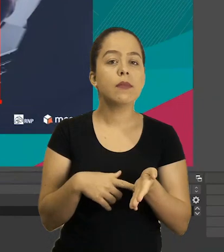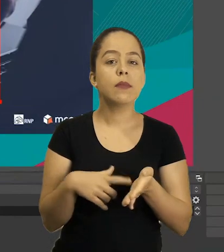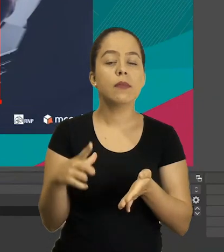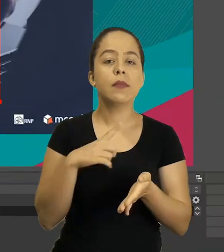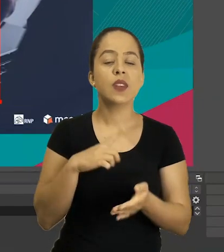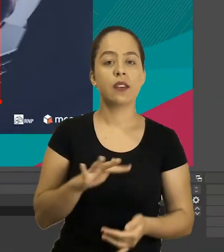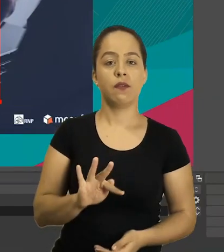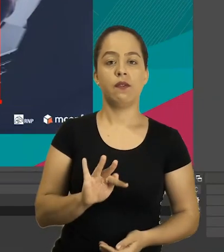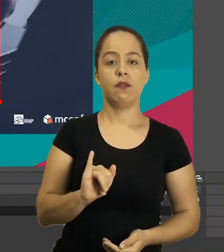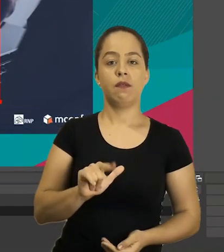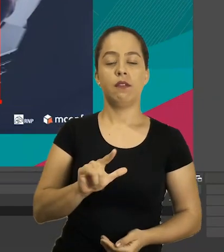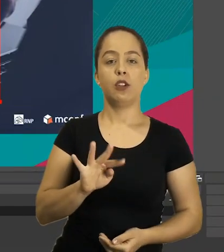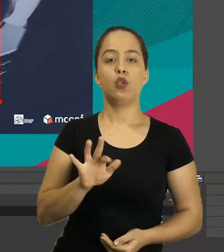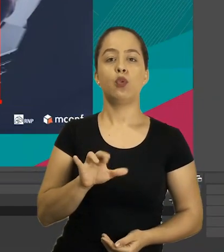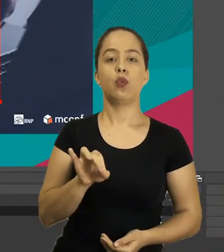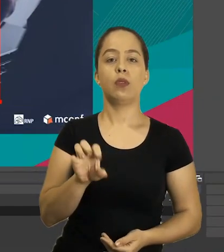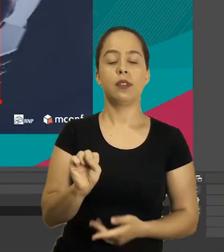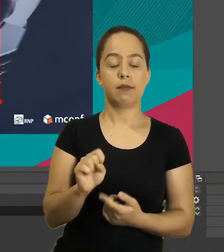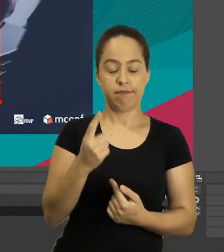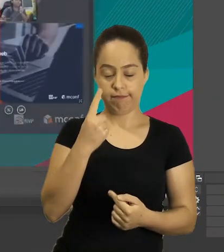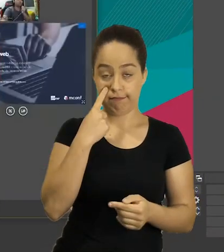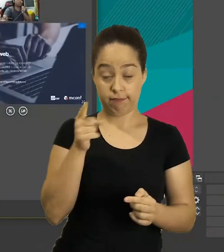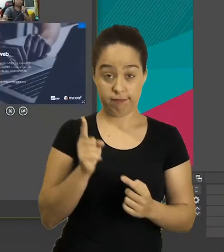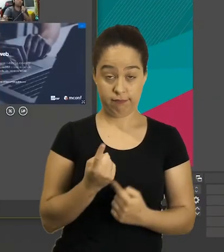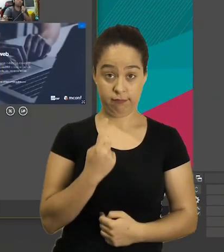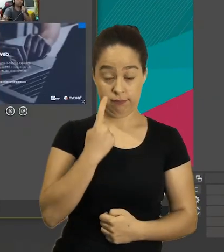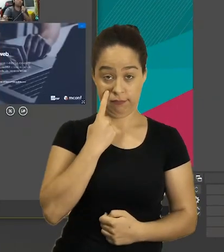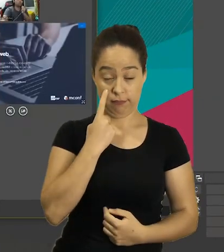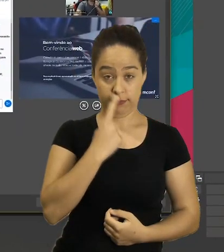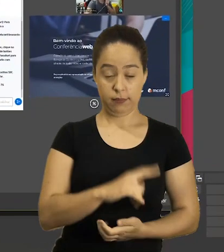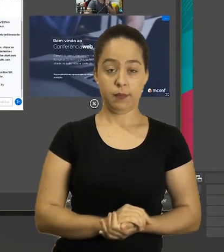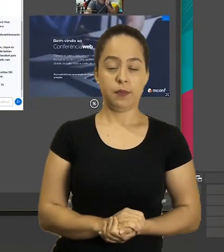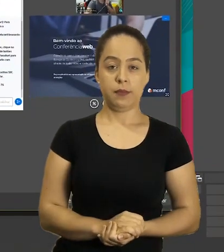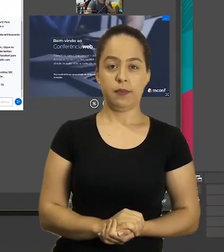aí agora vou vir aqui em filtros